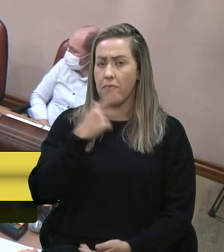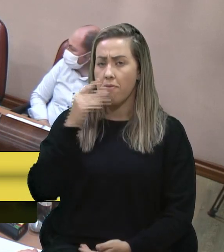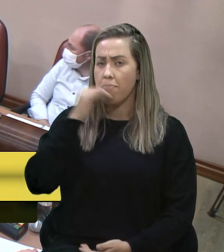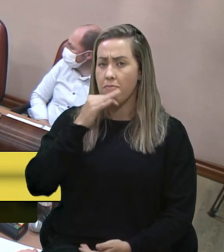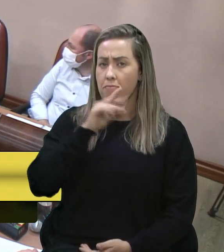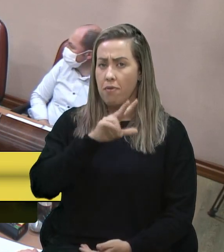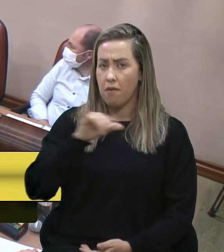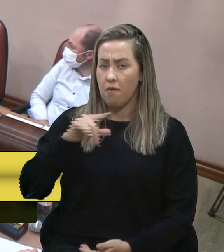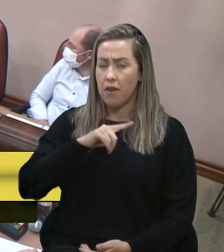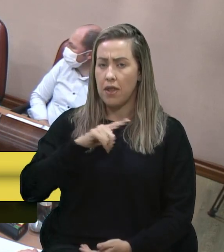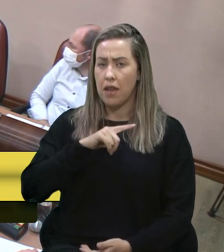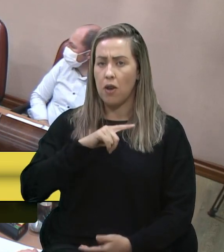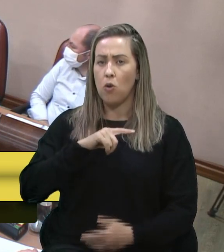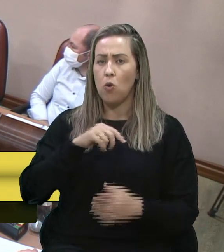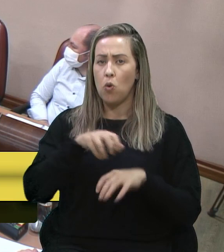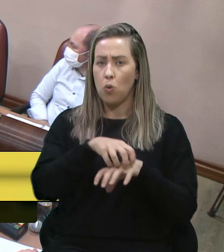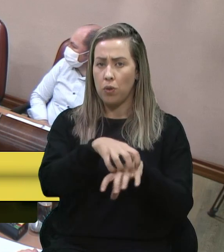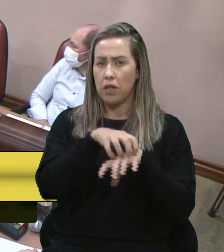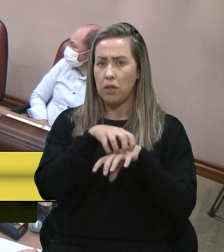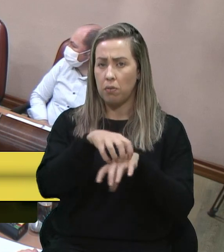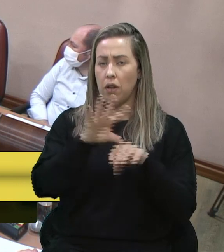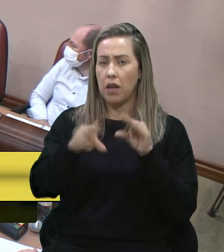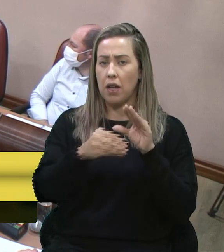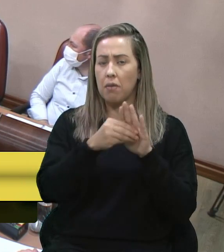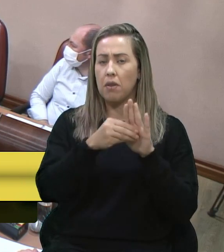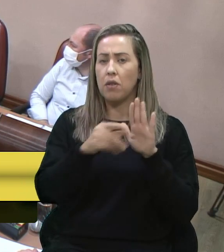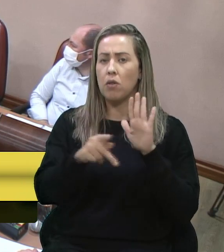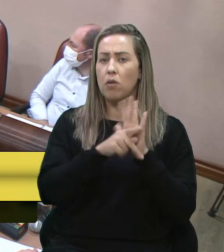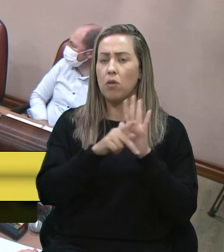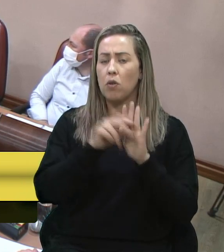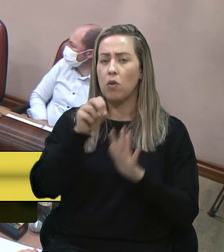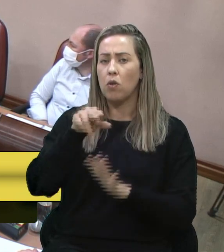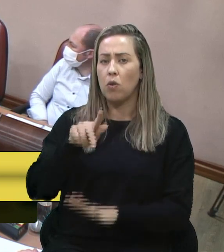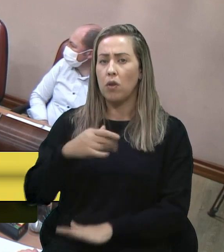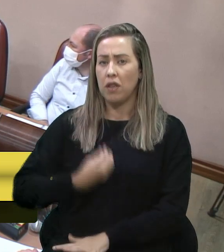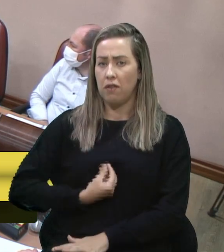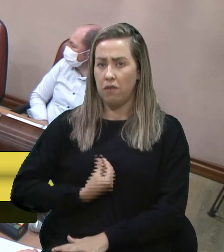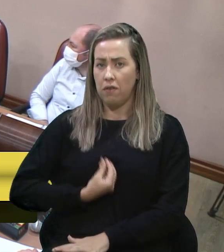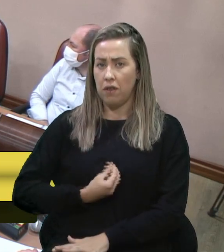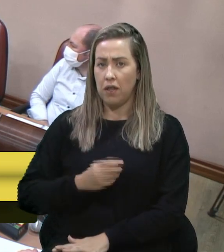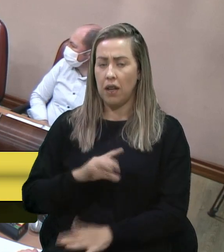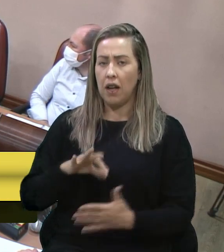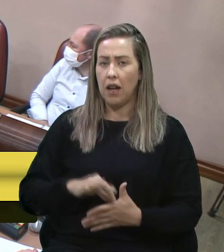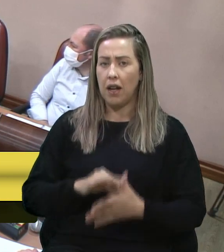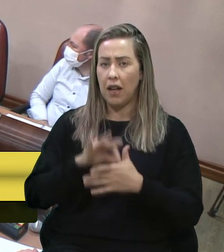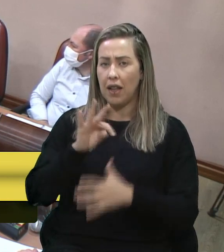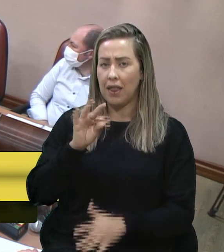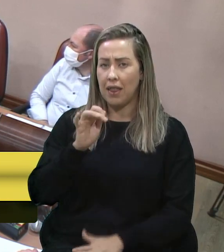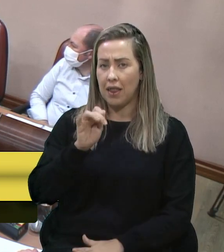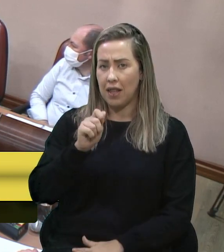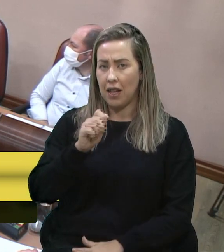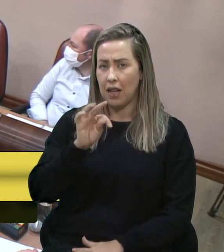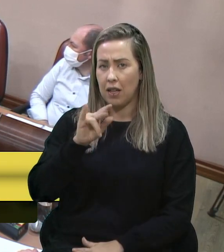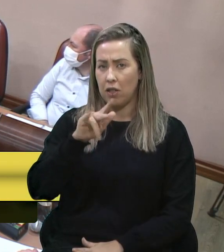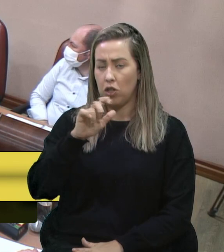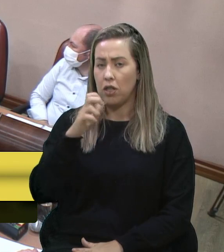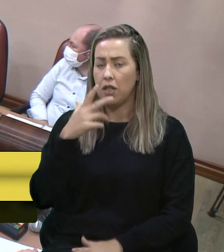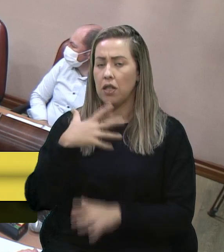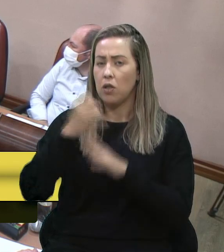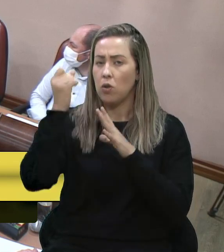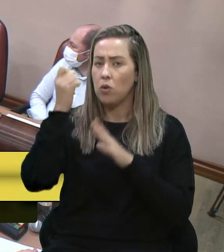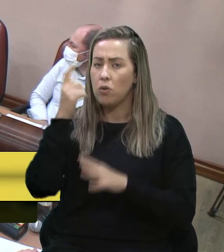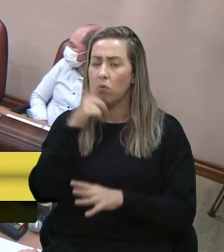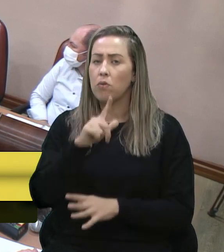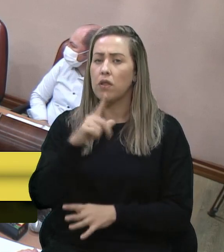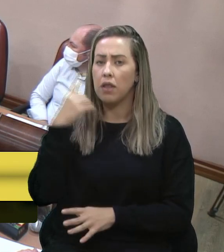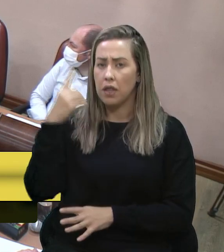Sul vai ter um castramóvel, graças à emenda conquistada pela ONG Vida, liderada pela Tatiana Furlan, uma emenda conquistada através do